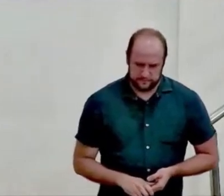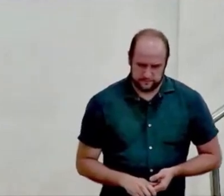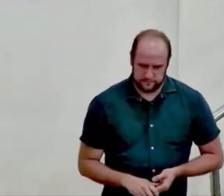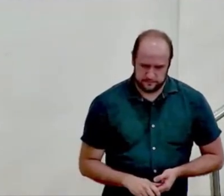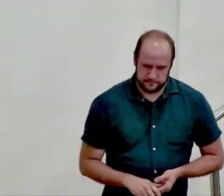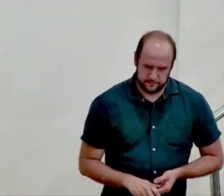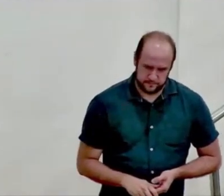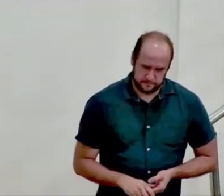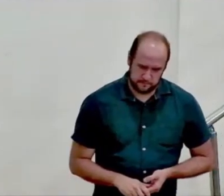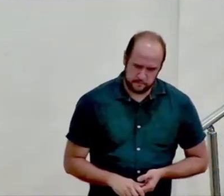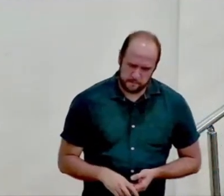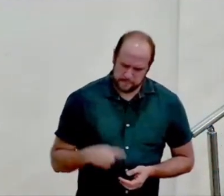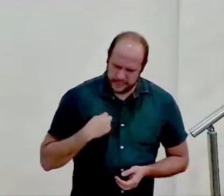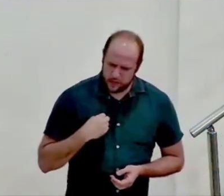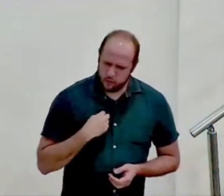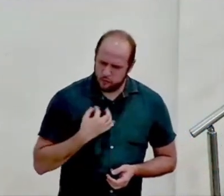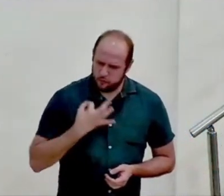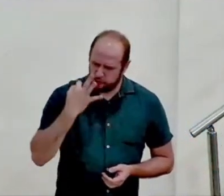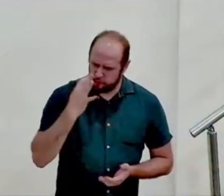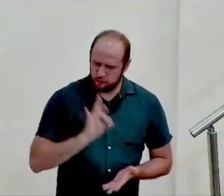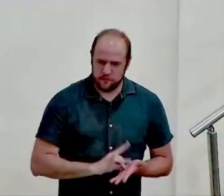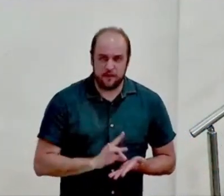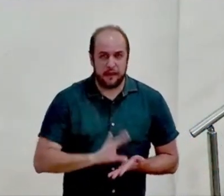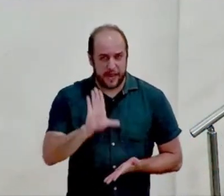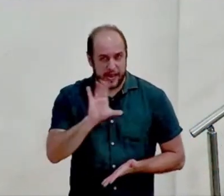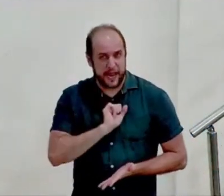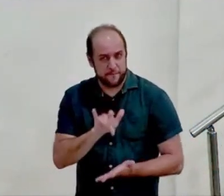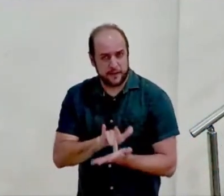será que eu realmente amo os meus inimigos